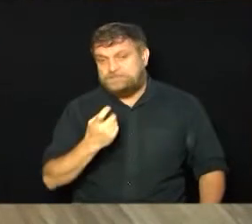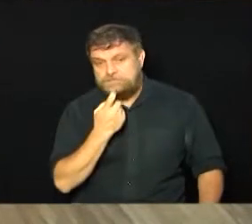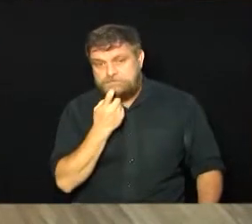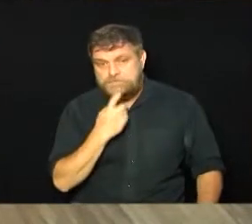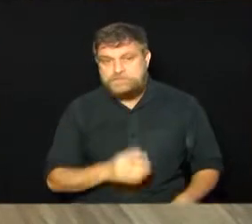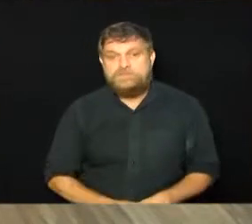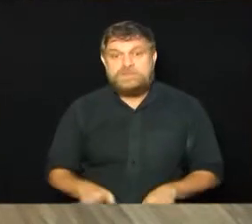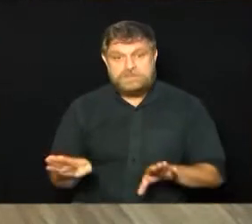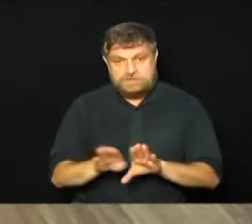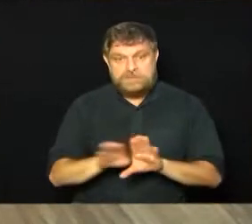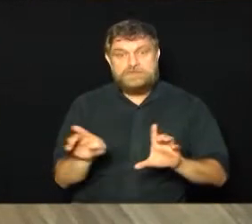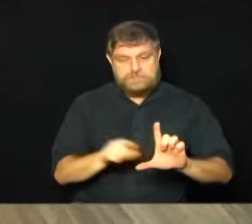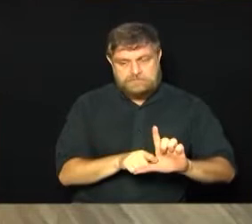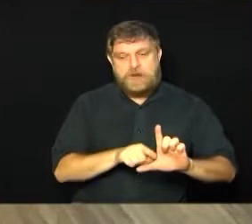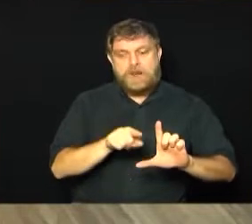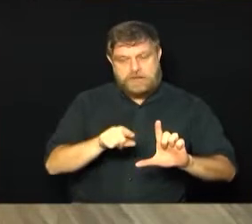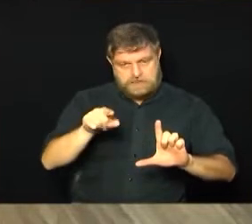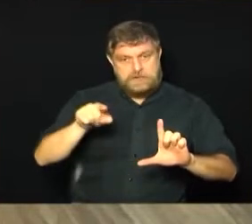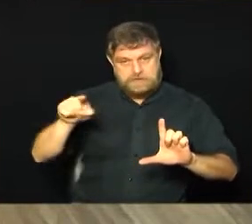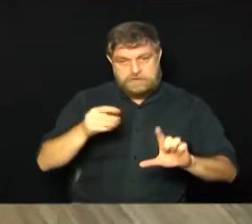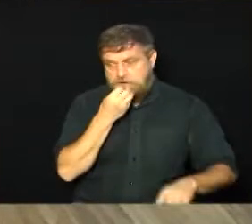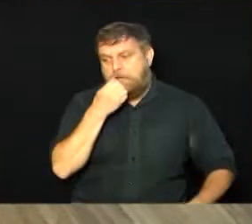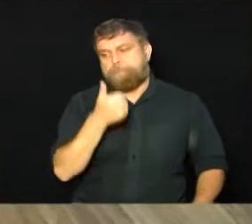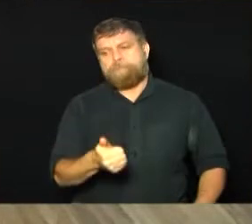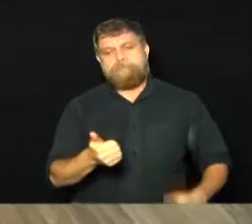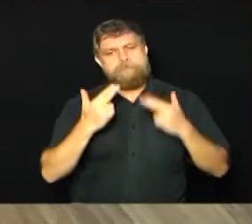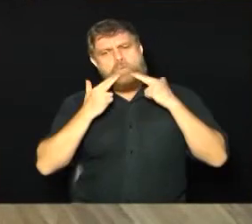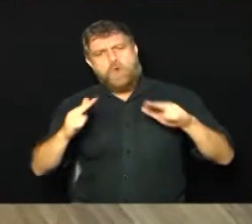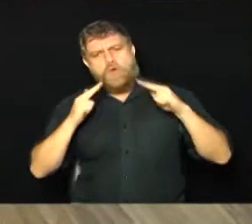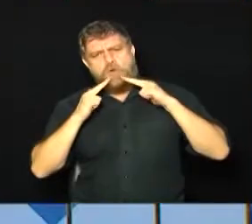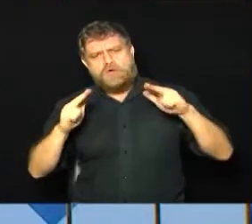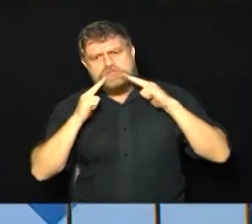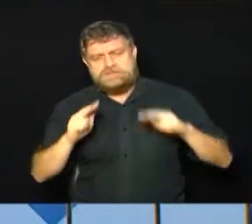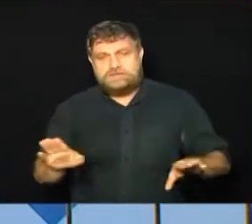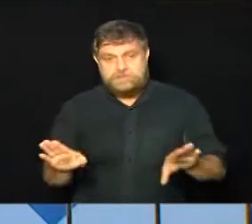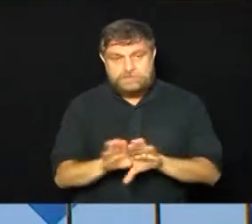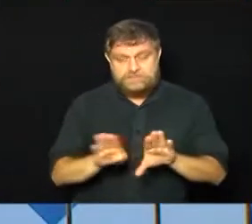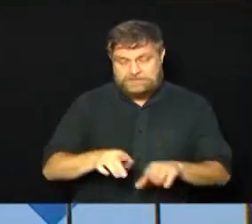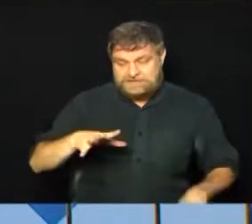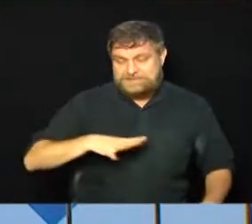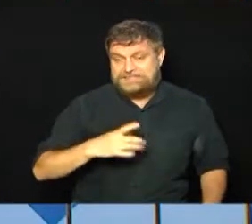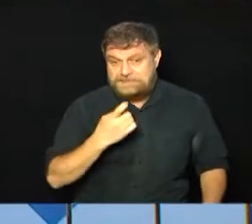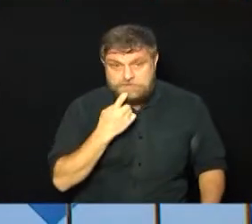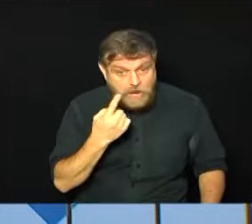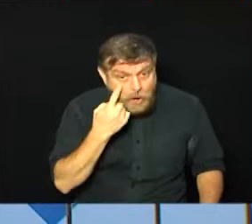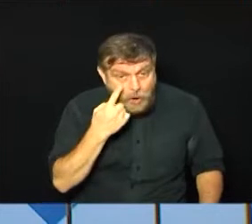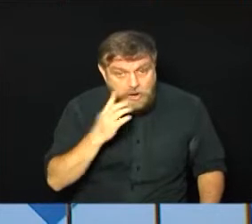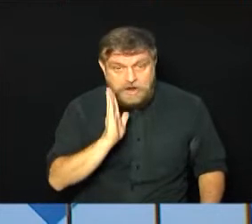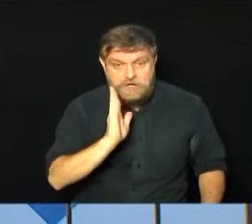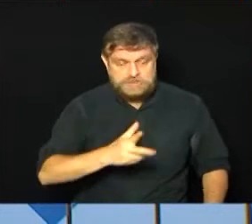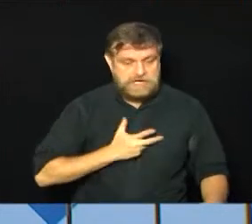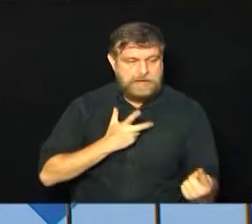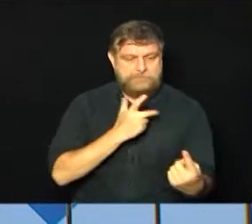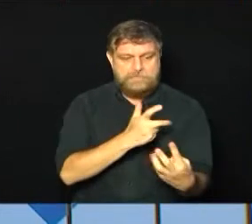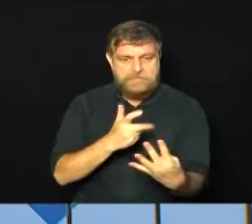vacinação também está crescendo, viu? Isso sim, é uma boa notícia em relação à vacinação aqui em Campinas. Olha só, já foram aplicadas 2